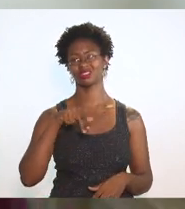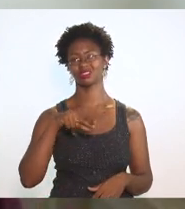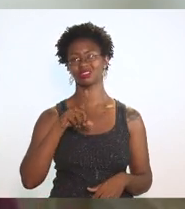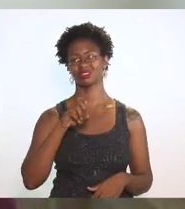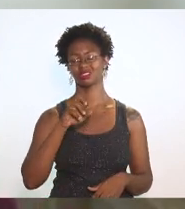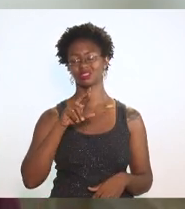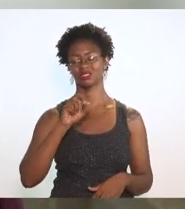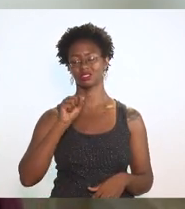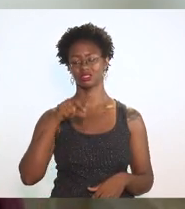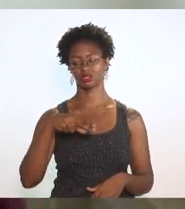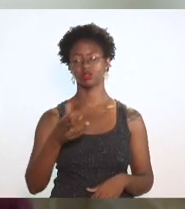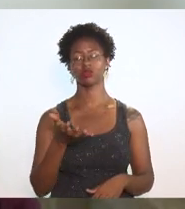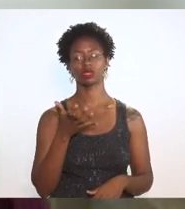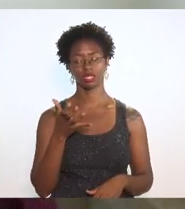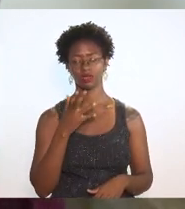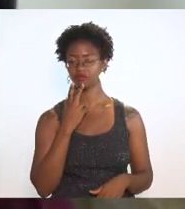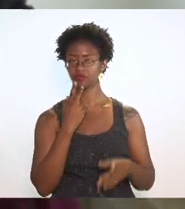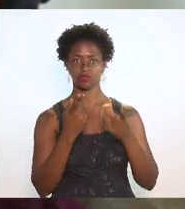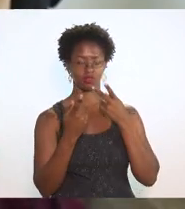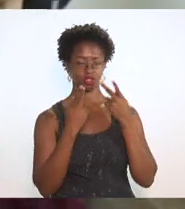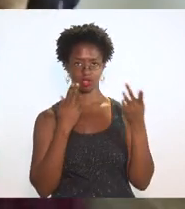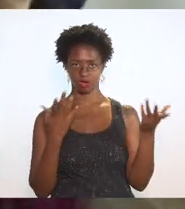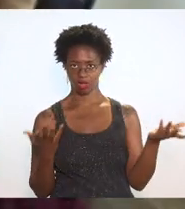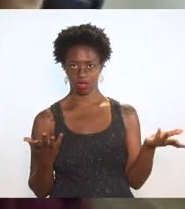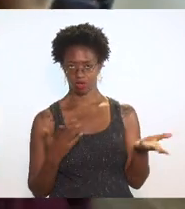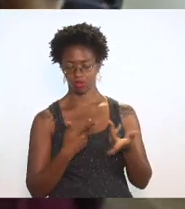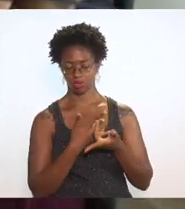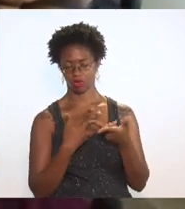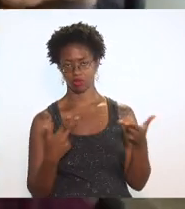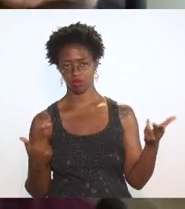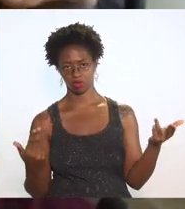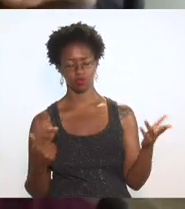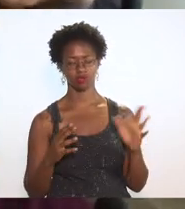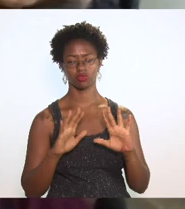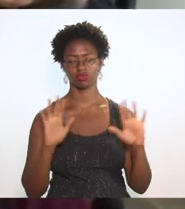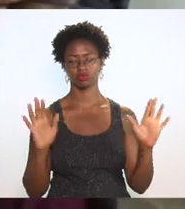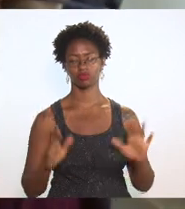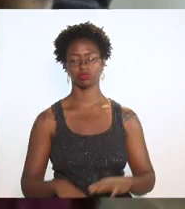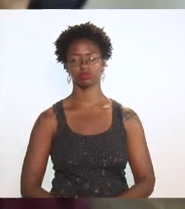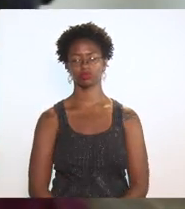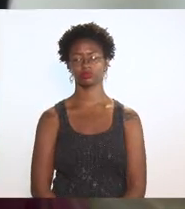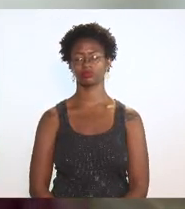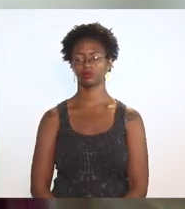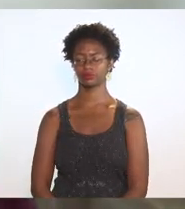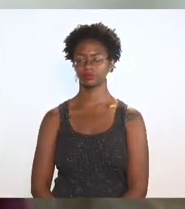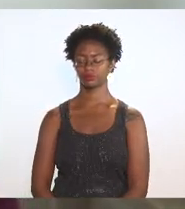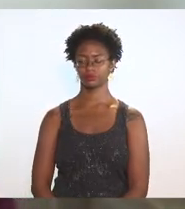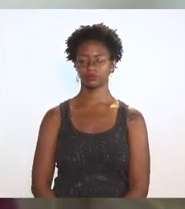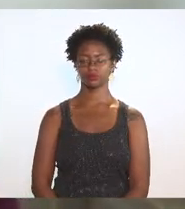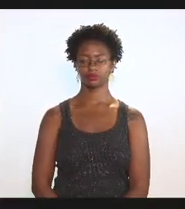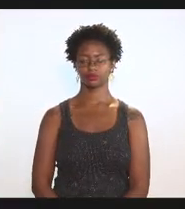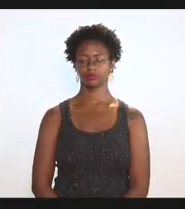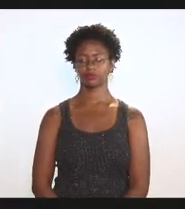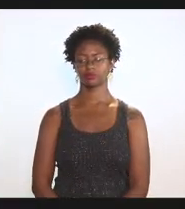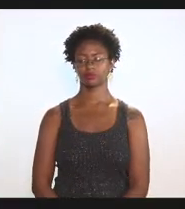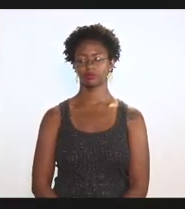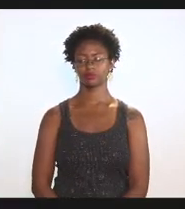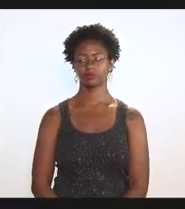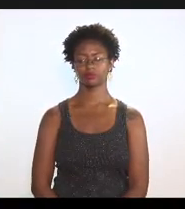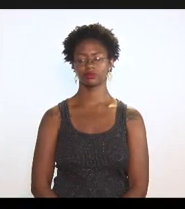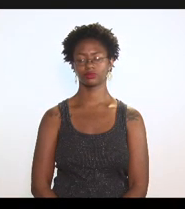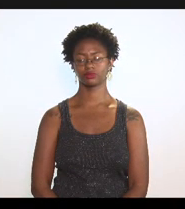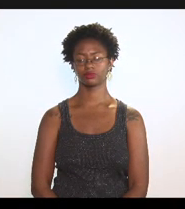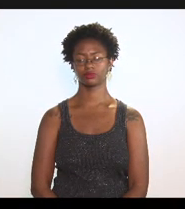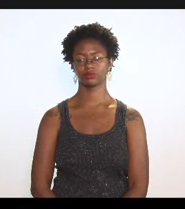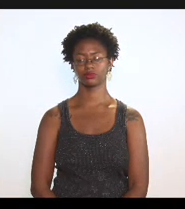se ele deseja fazer uso da palavra a palavra franqueada depois me escreve deputado